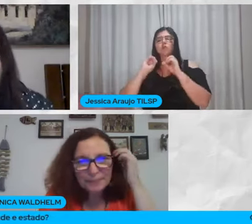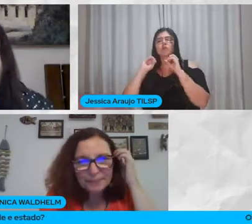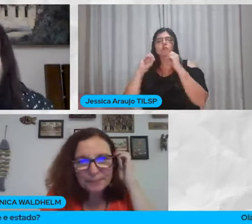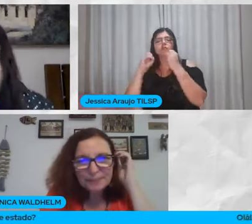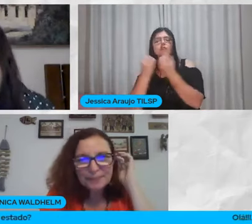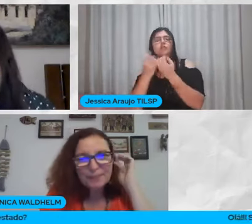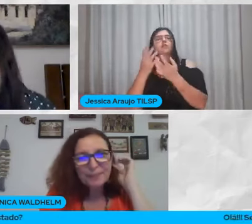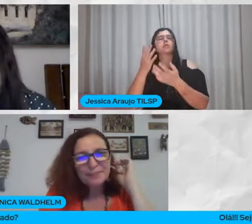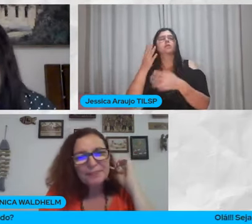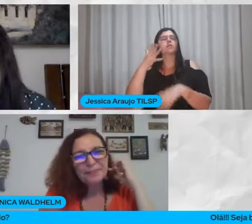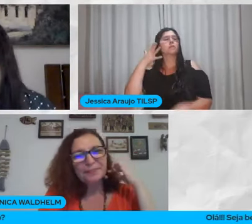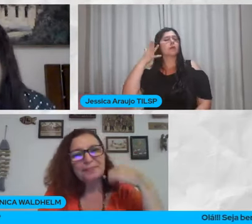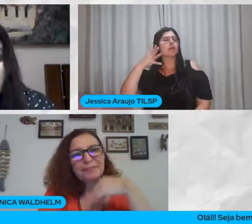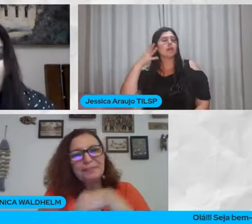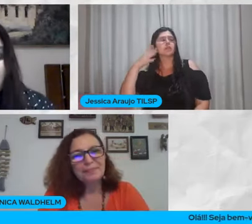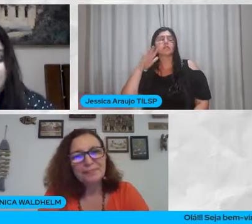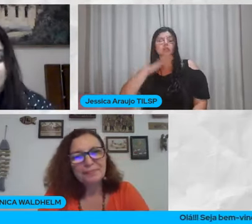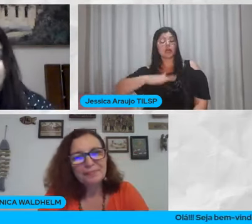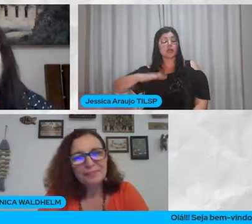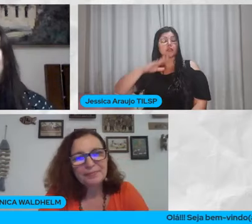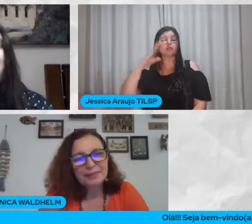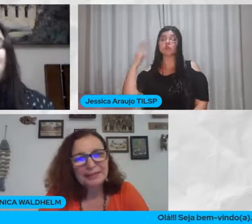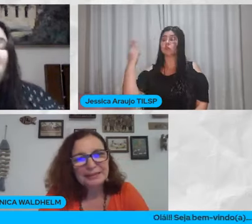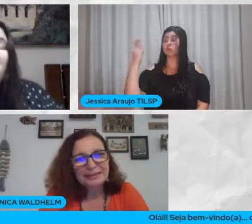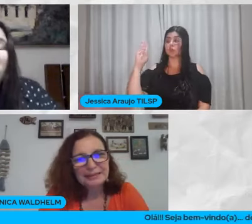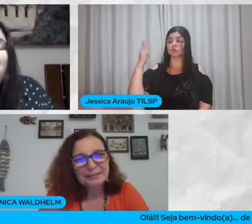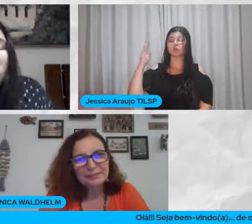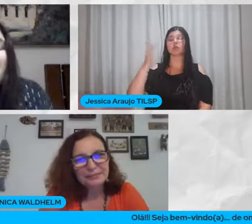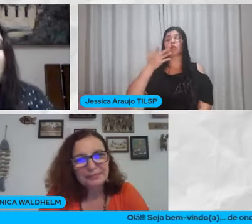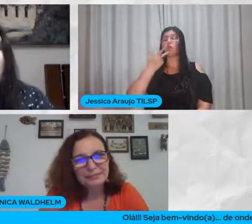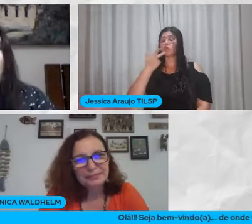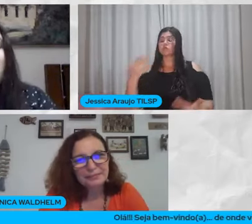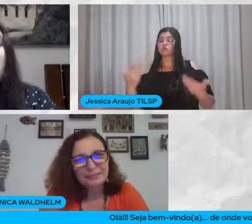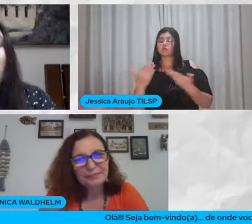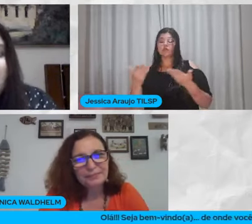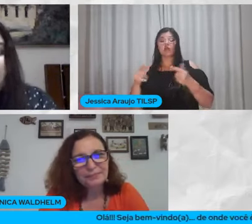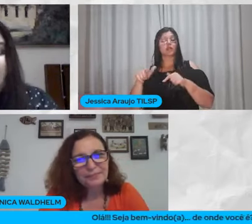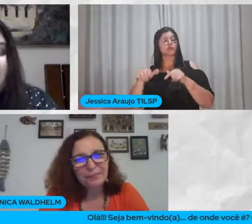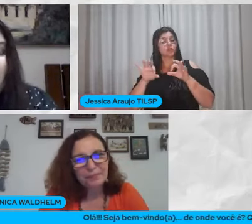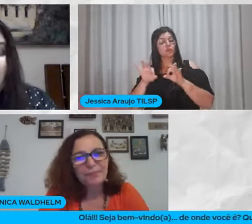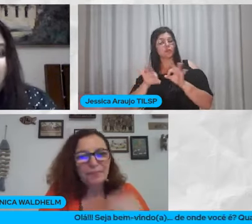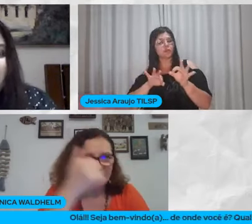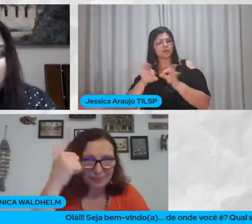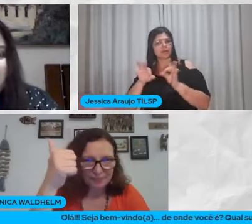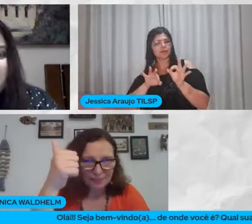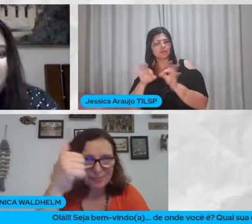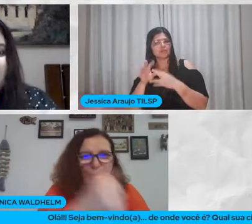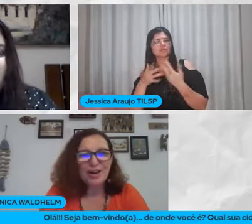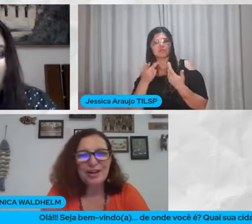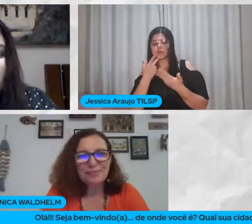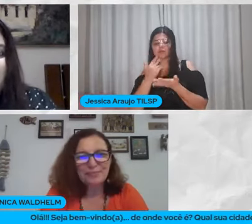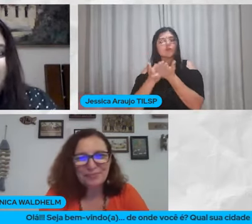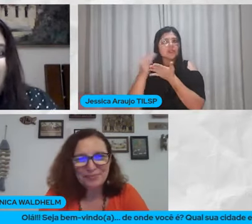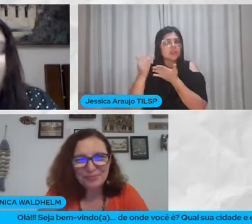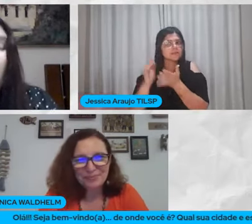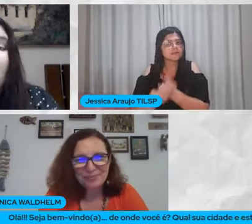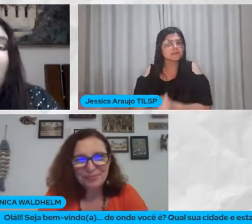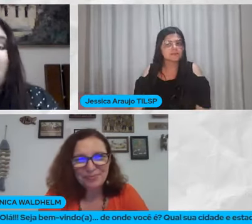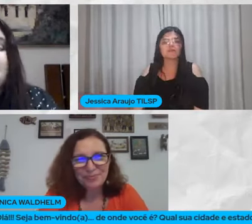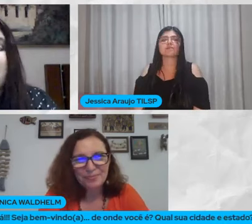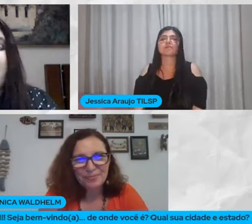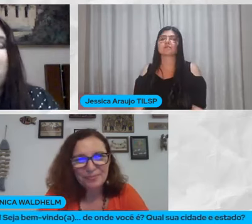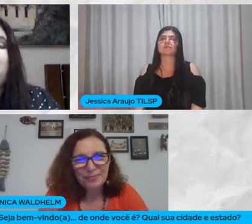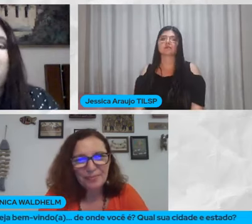palestras Na área de biologia E hoje a vai falar De projetos Não é? Vamos começar então? Bora! Vamos começar?